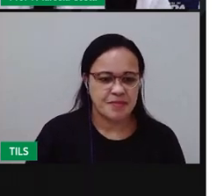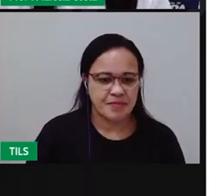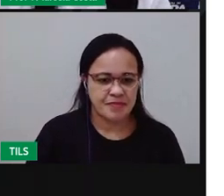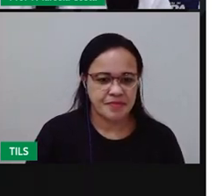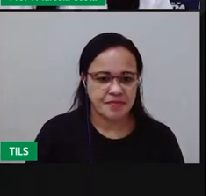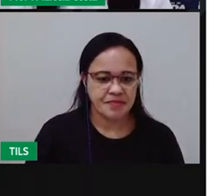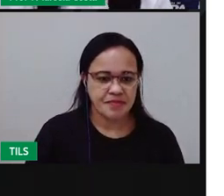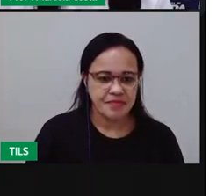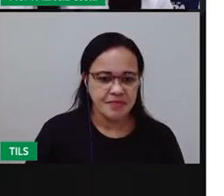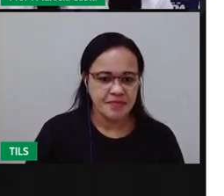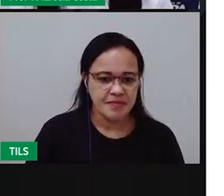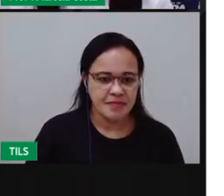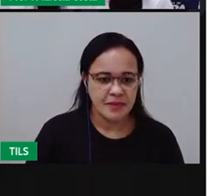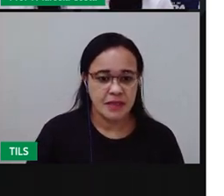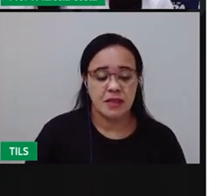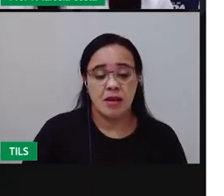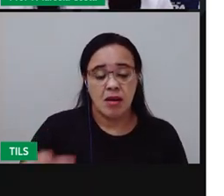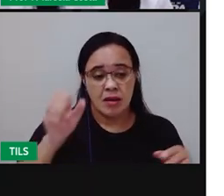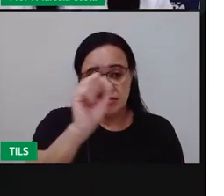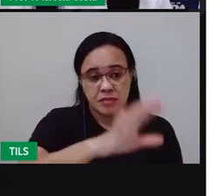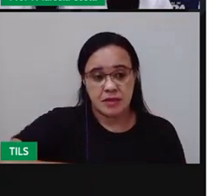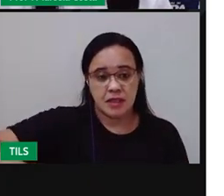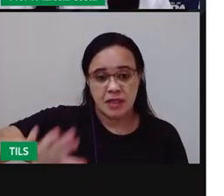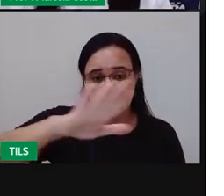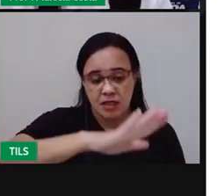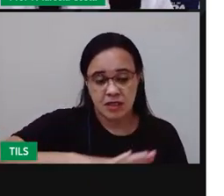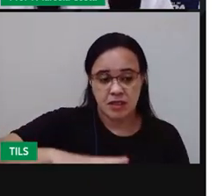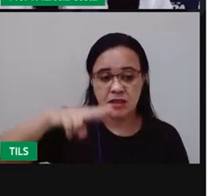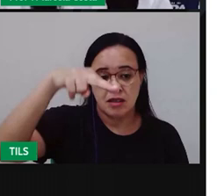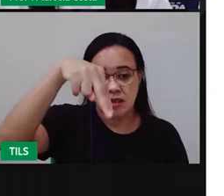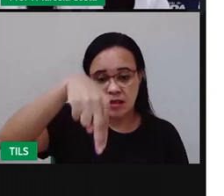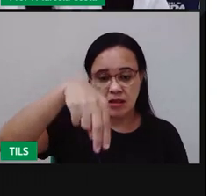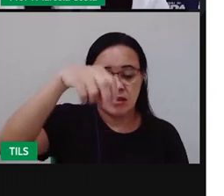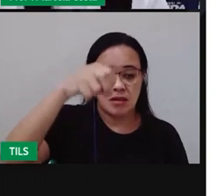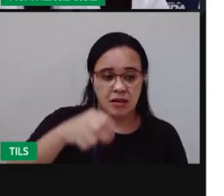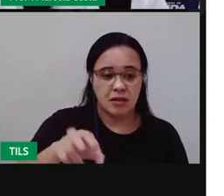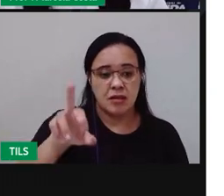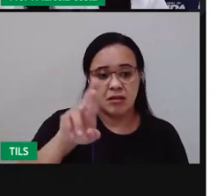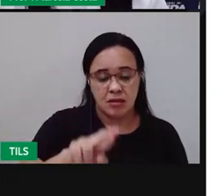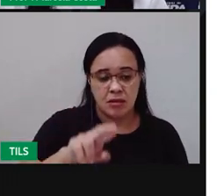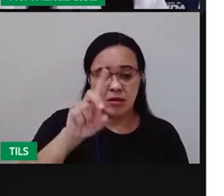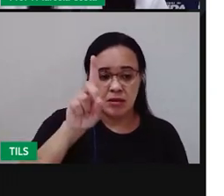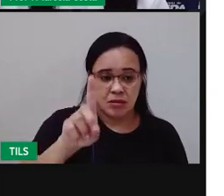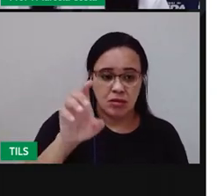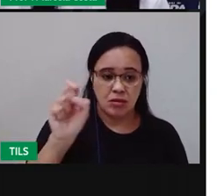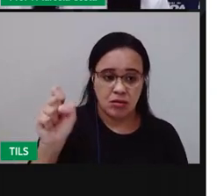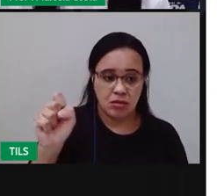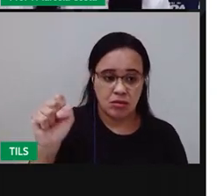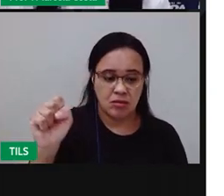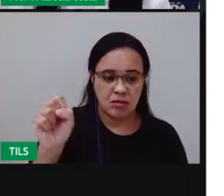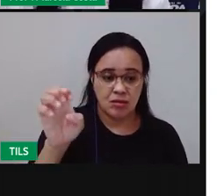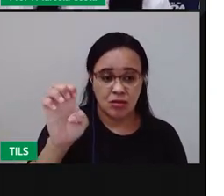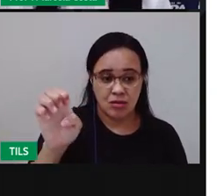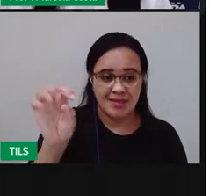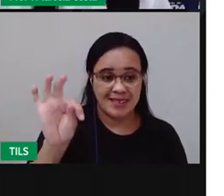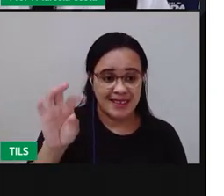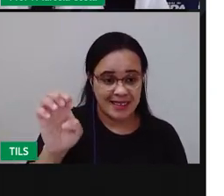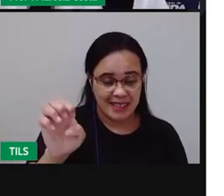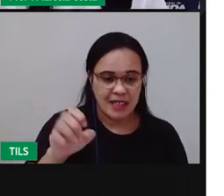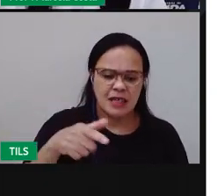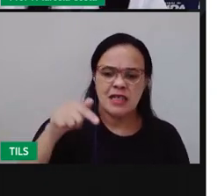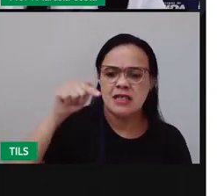Já na região Nordeste As brincadeiras especiais São conhecidas como Sete pecados